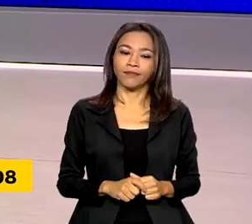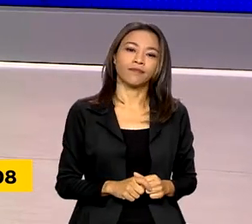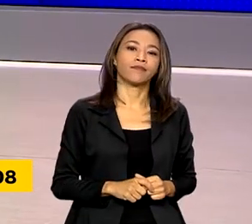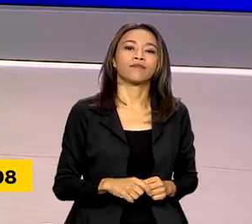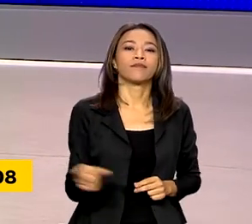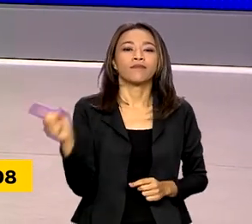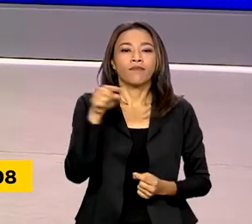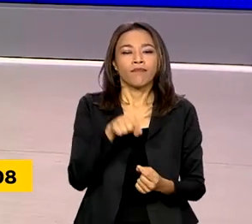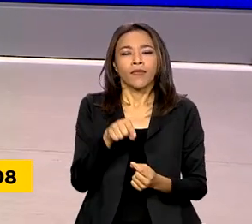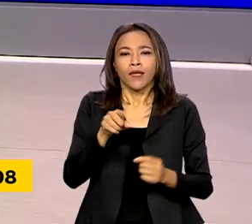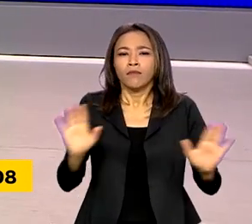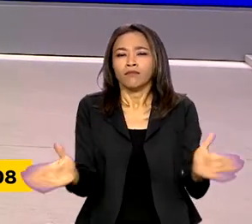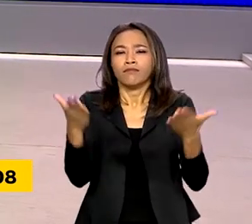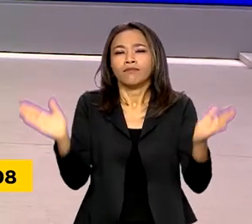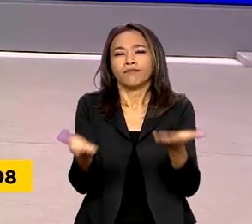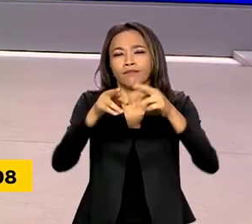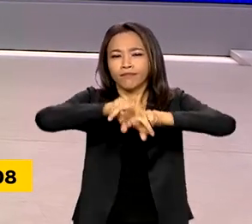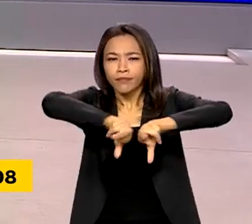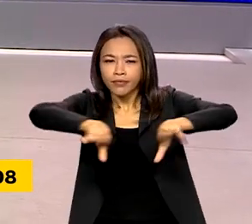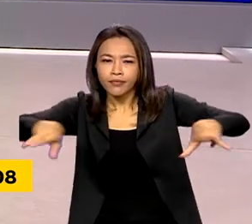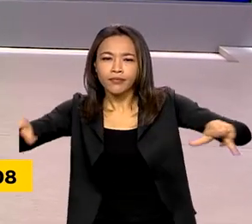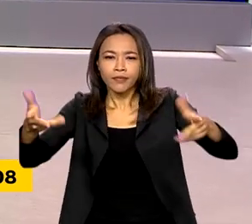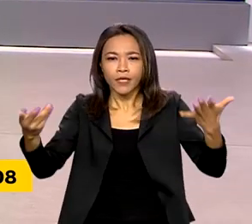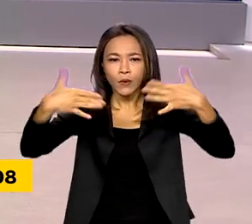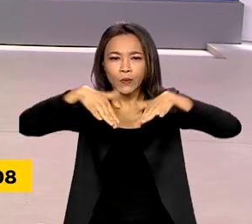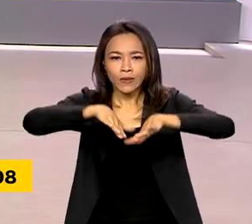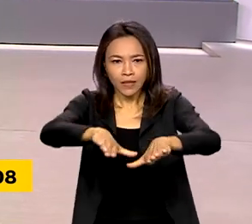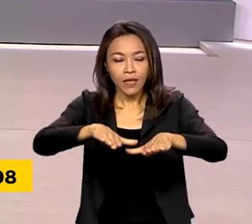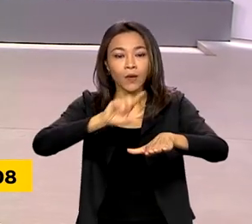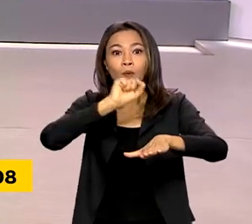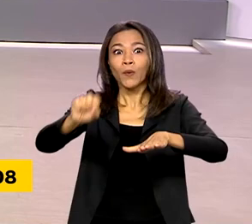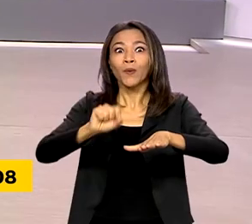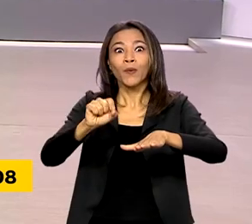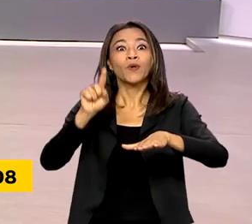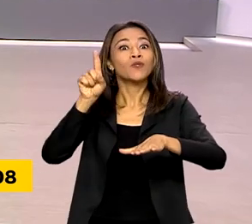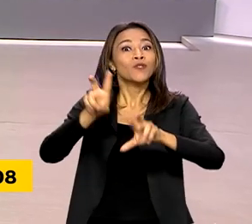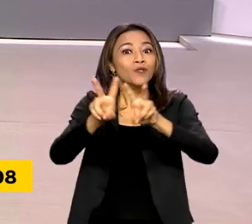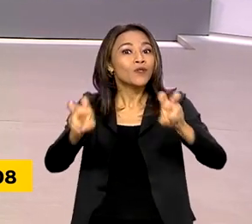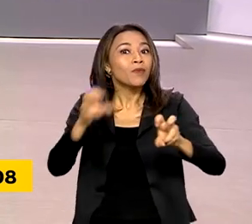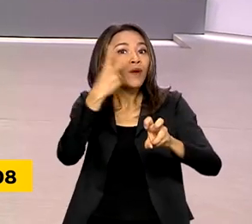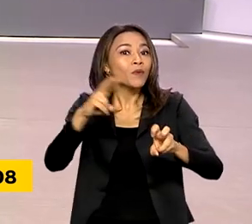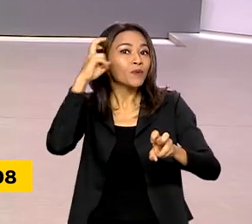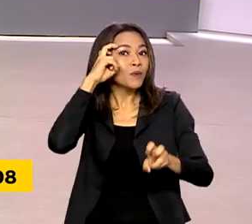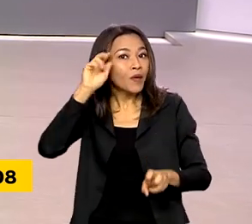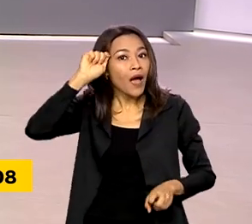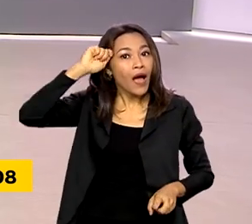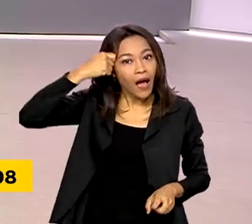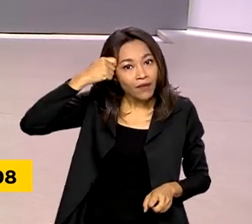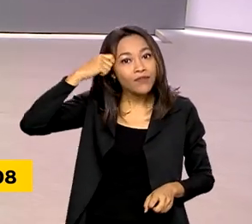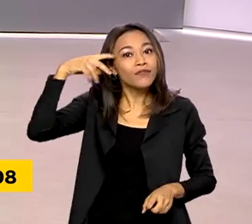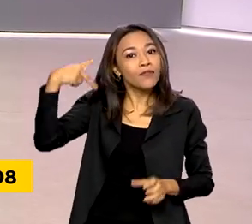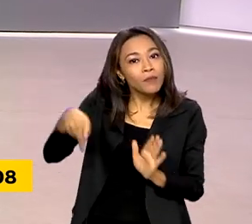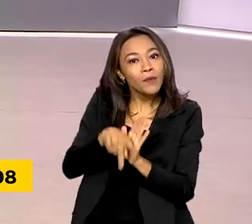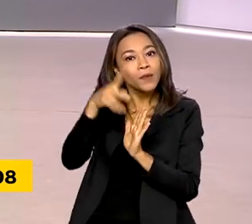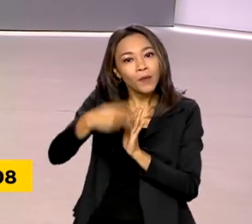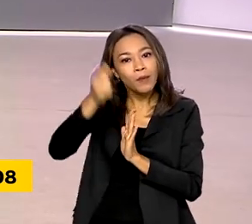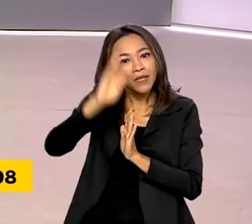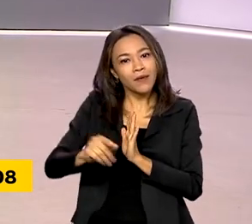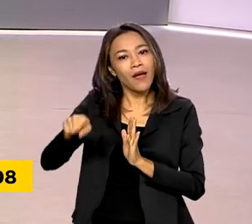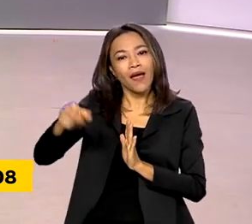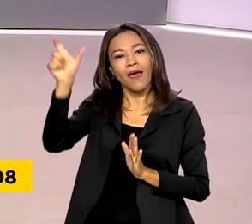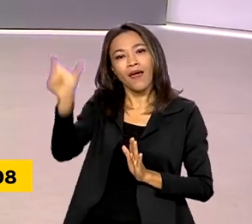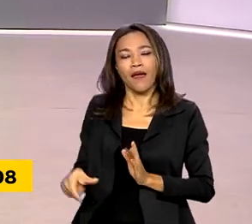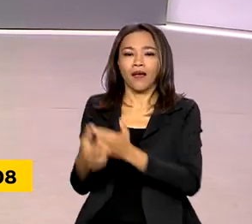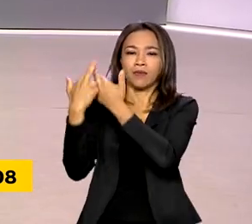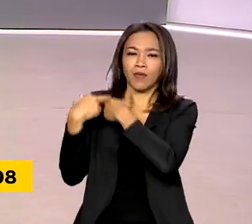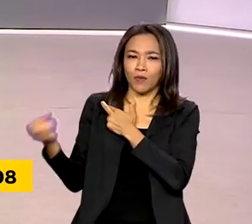Promover a diversidade e a inclusão a partir do resgate da cultura afro-brasileira. Essa é a missão do novo presidente da Fundação